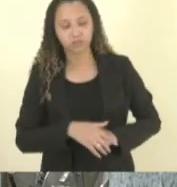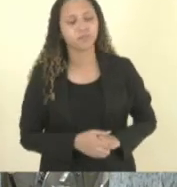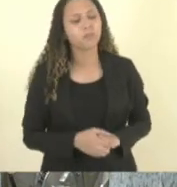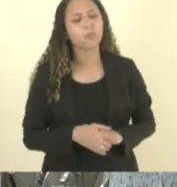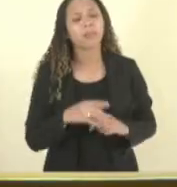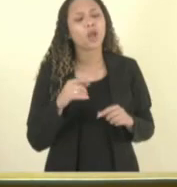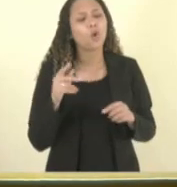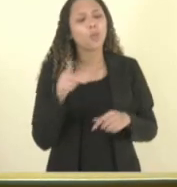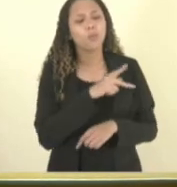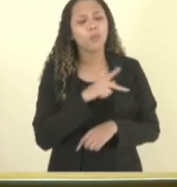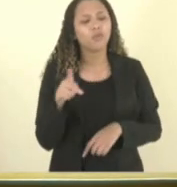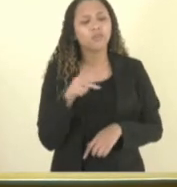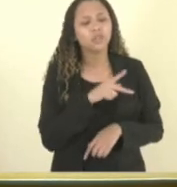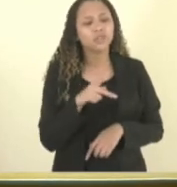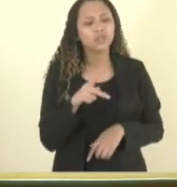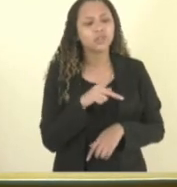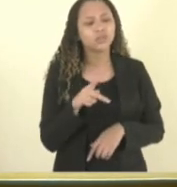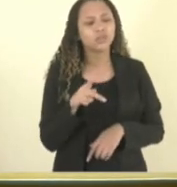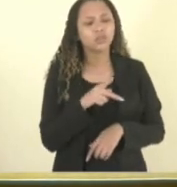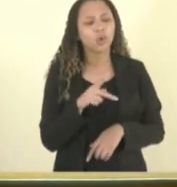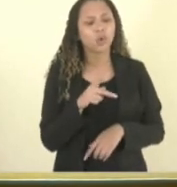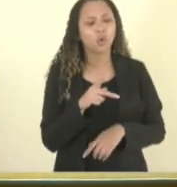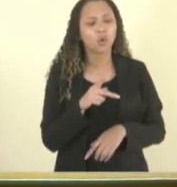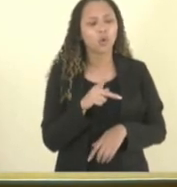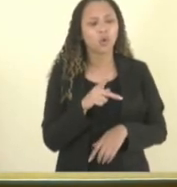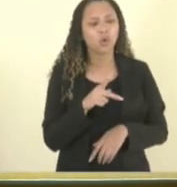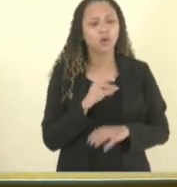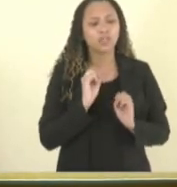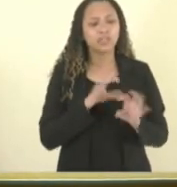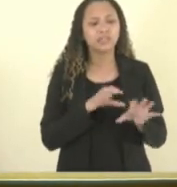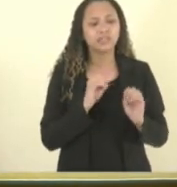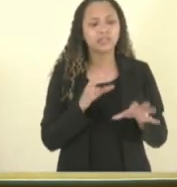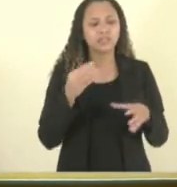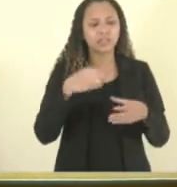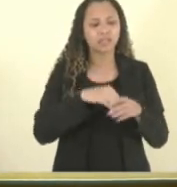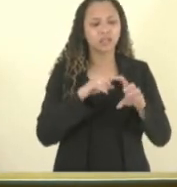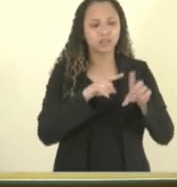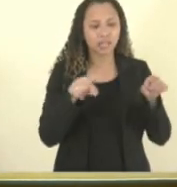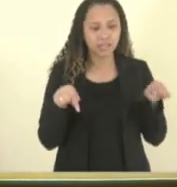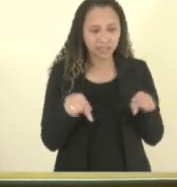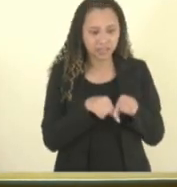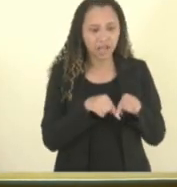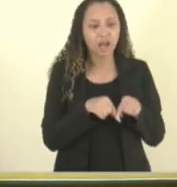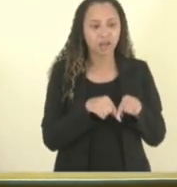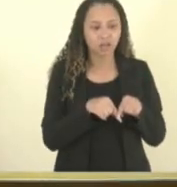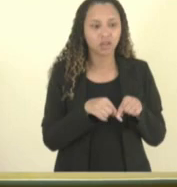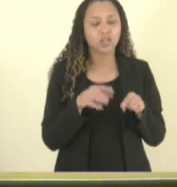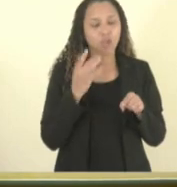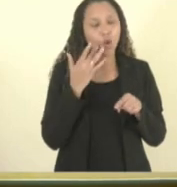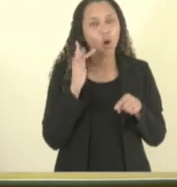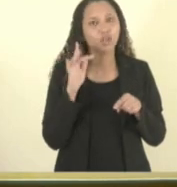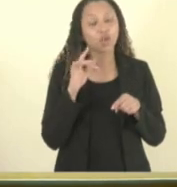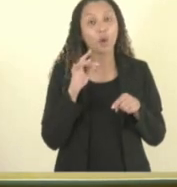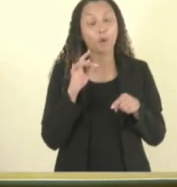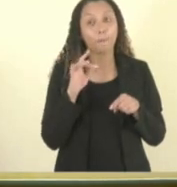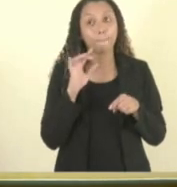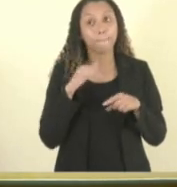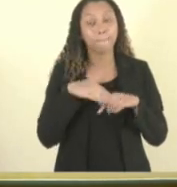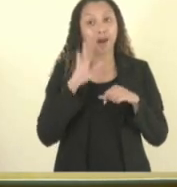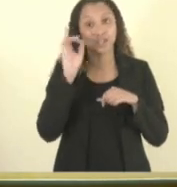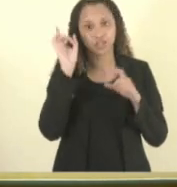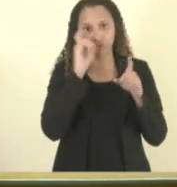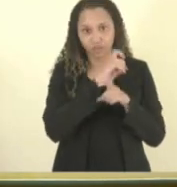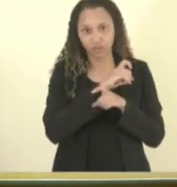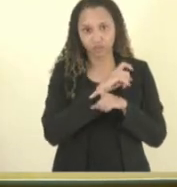os professores regentes que eu acho que é uma da maior gargalo para a gente não é nem o